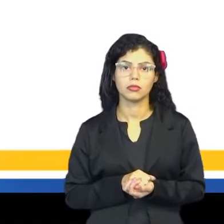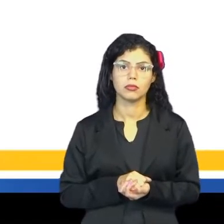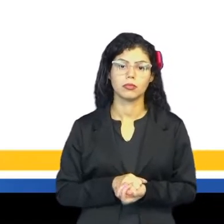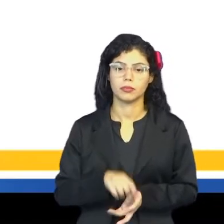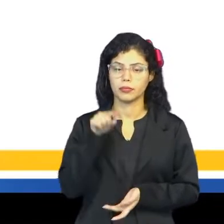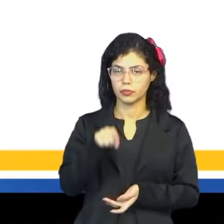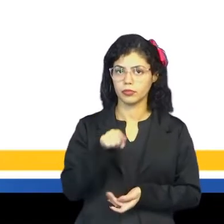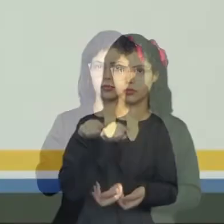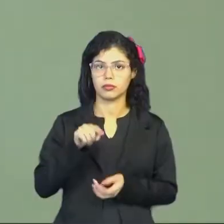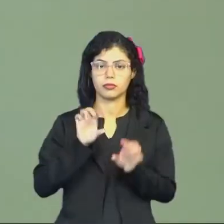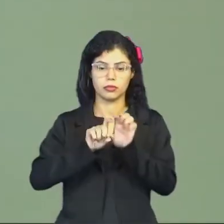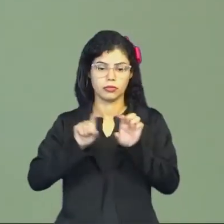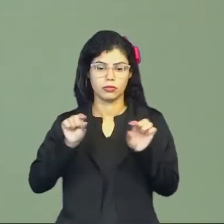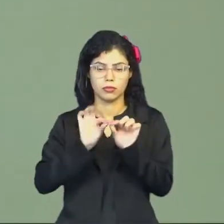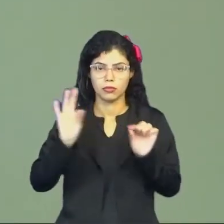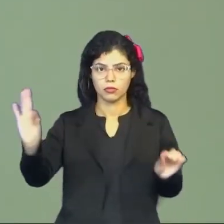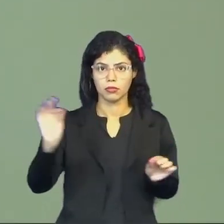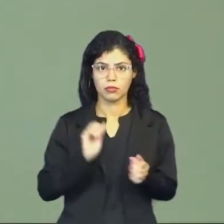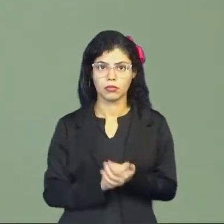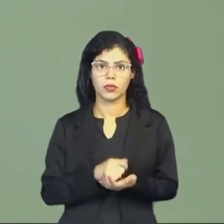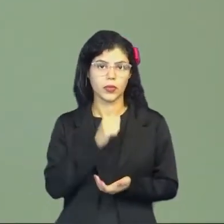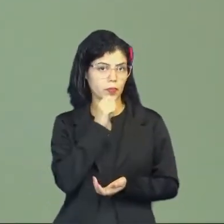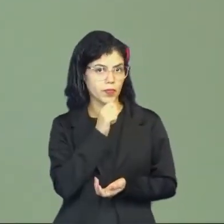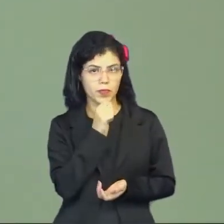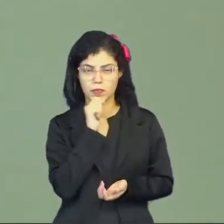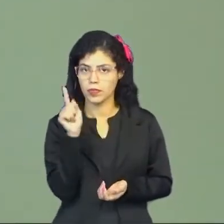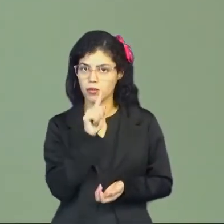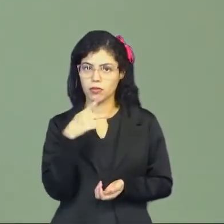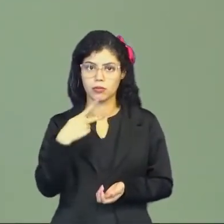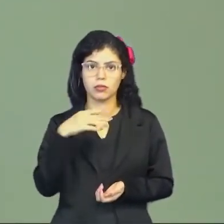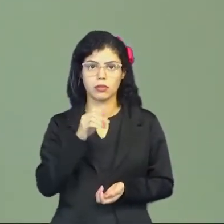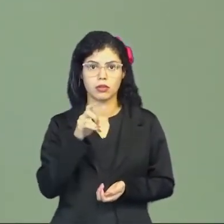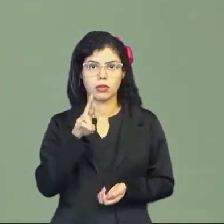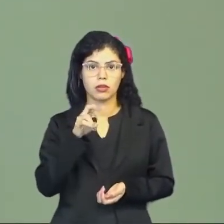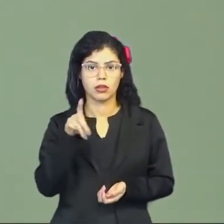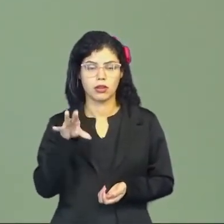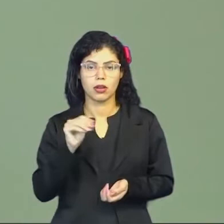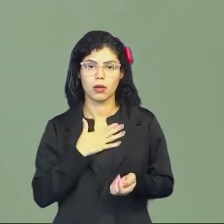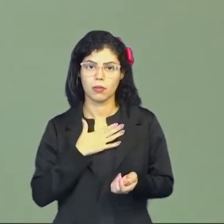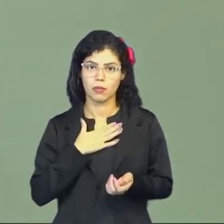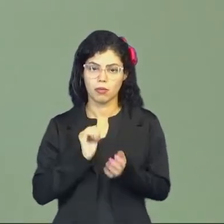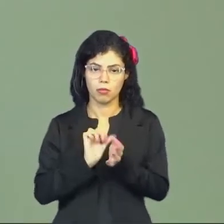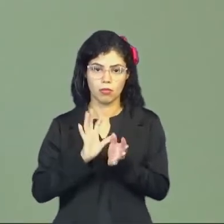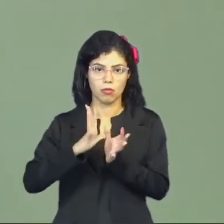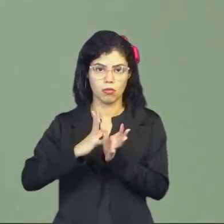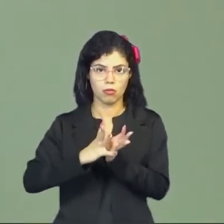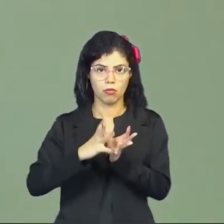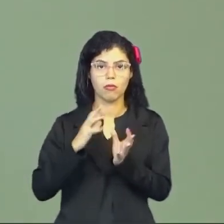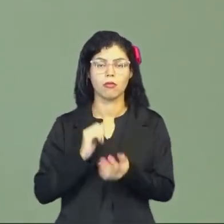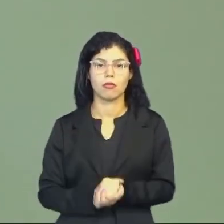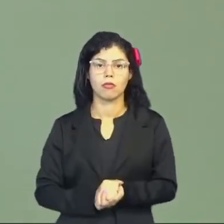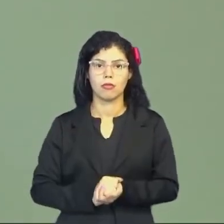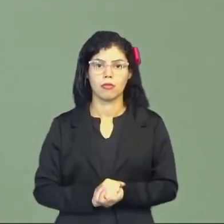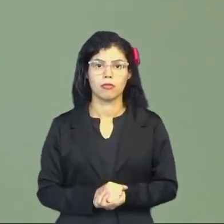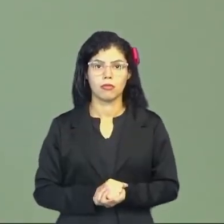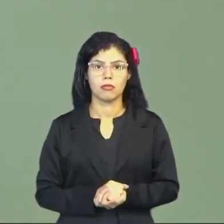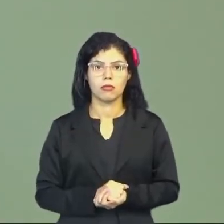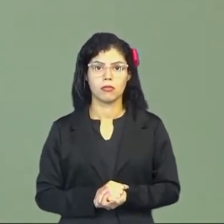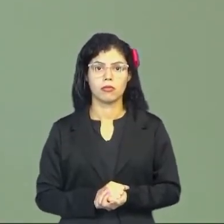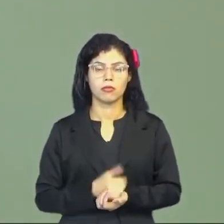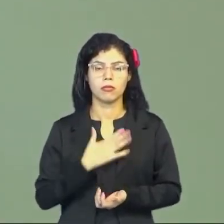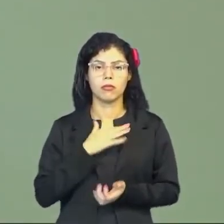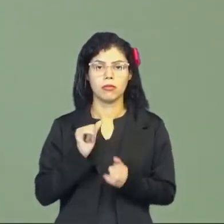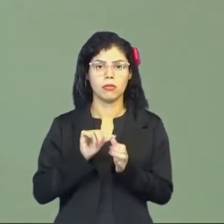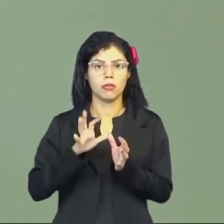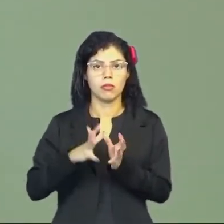Aqui é medida, mas ele não é padrão. Por exemplo, o meu palmo aqui, o